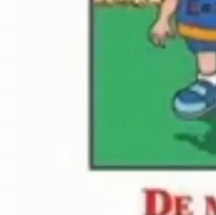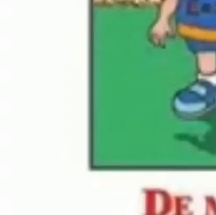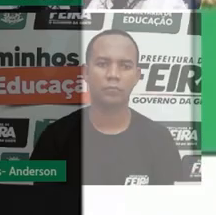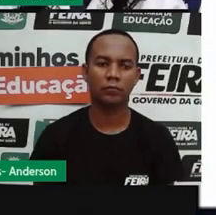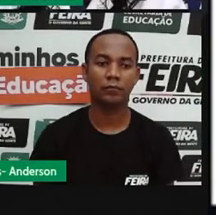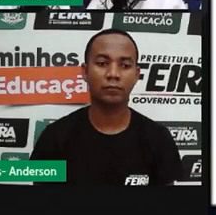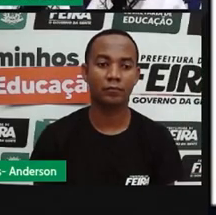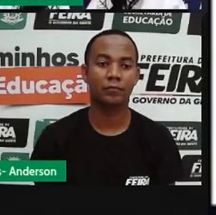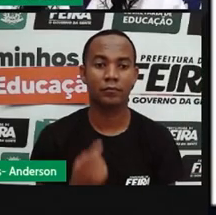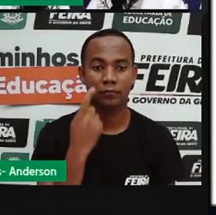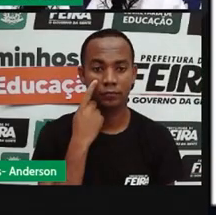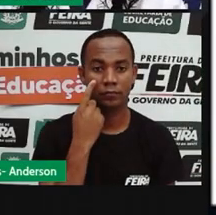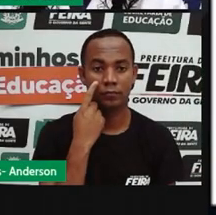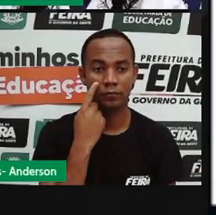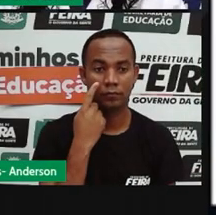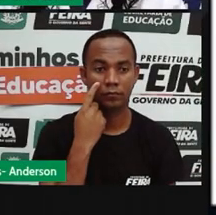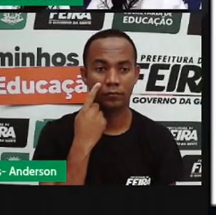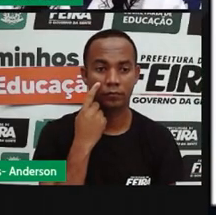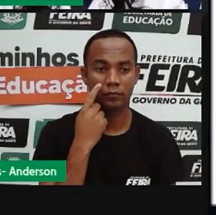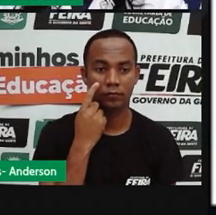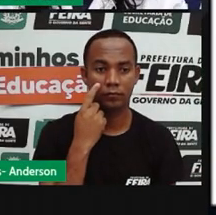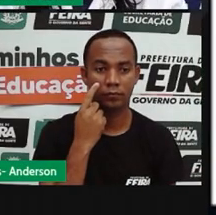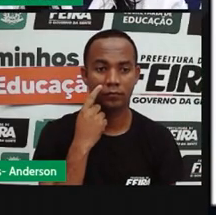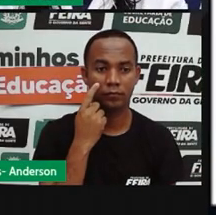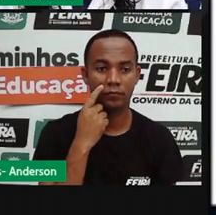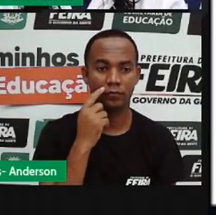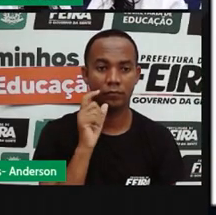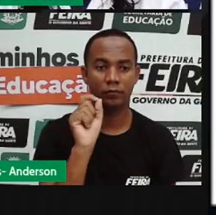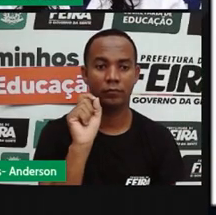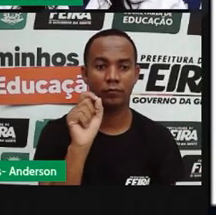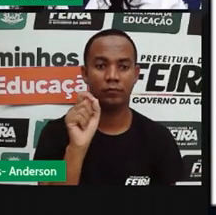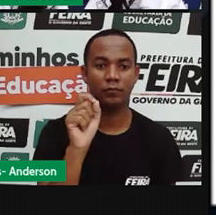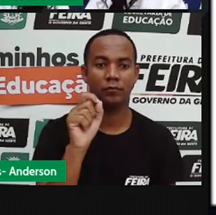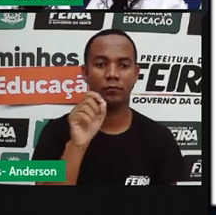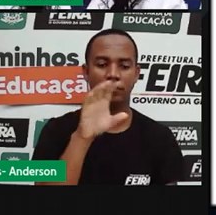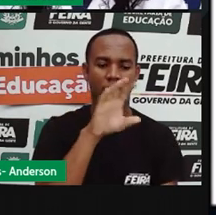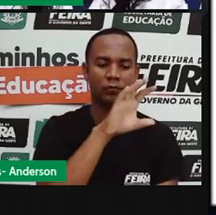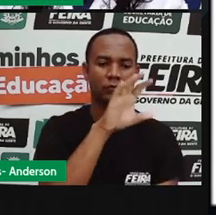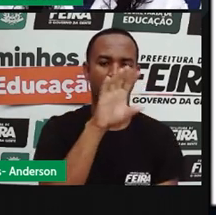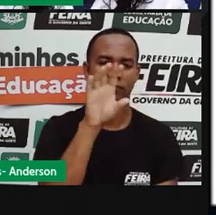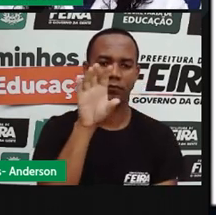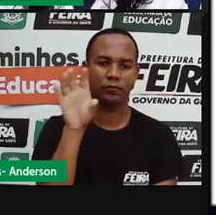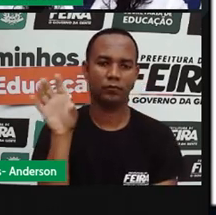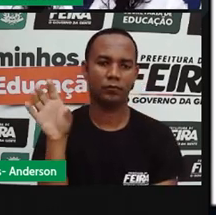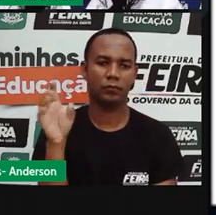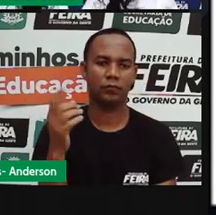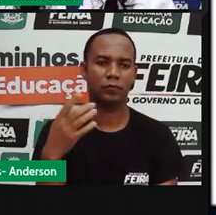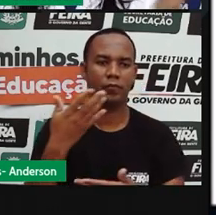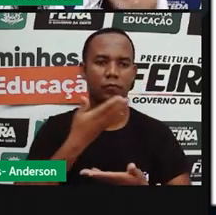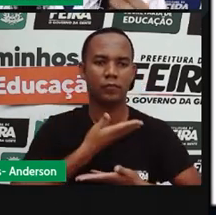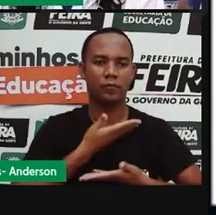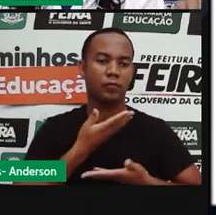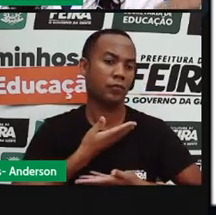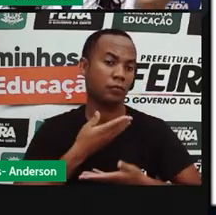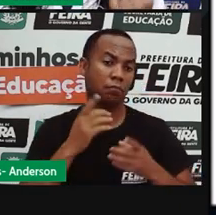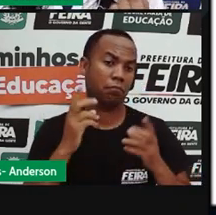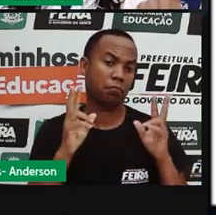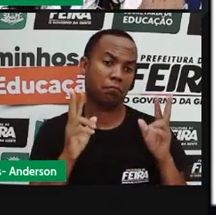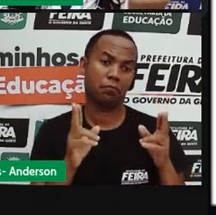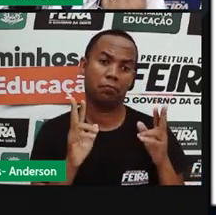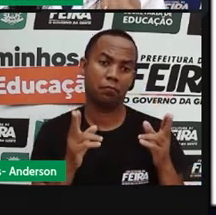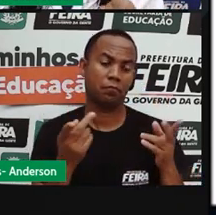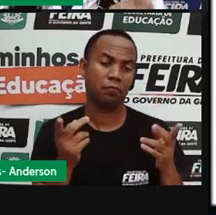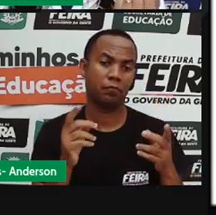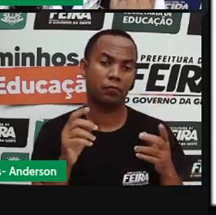E aí, turminha, gostaram do vídeo? Pois é! O movimento que a Terra faz